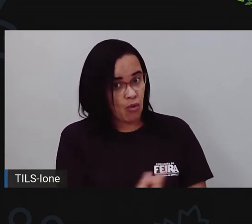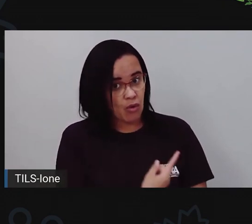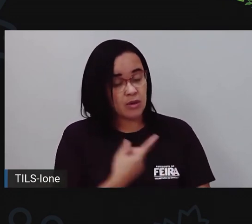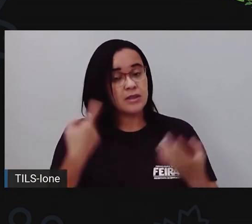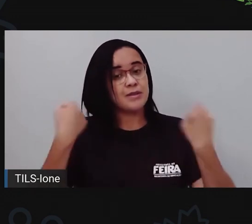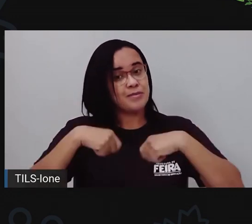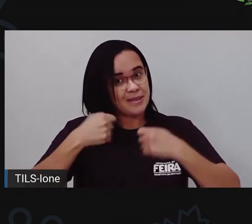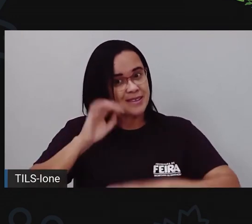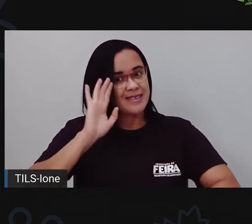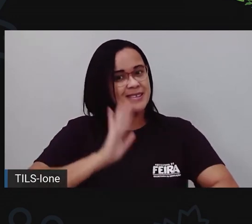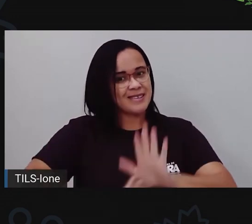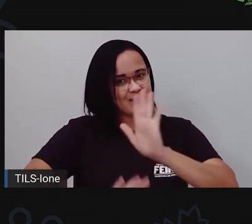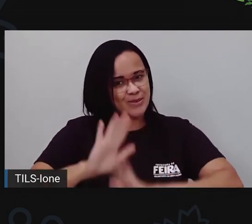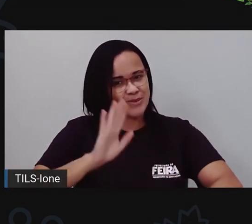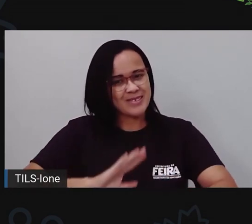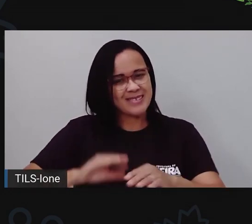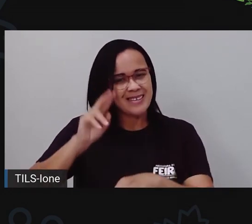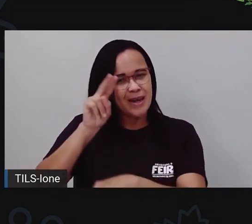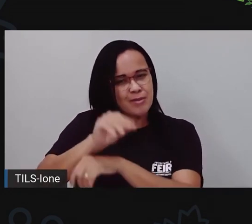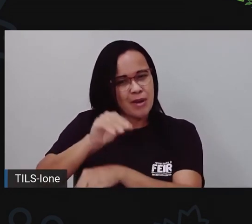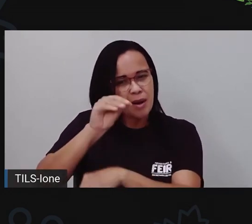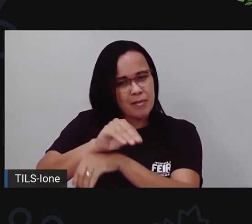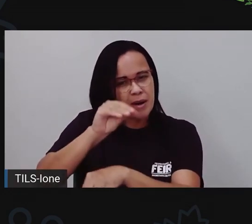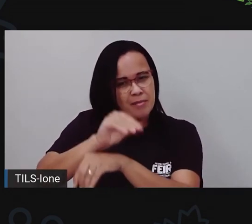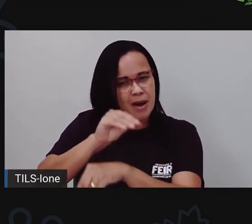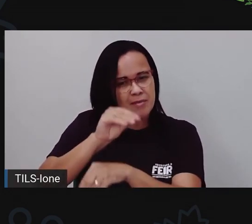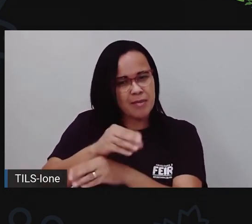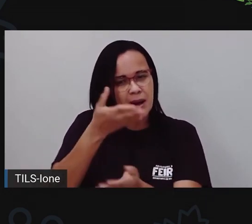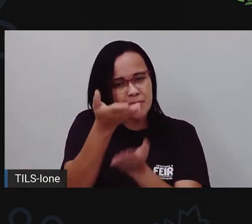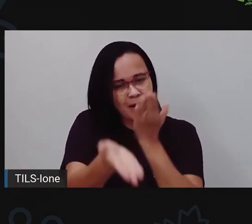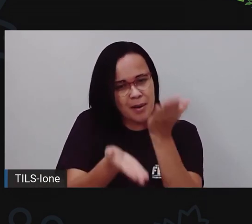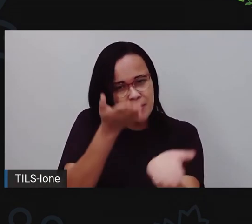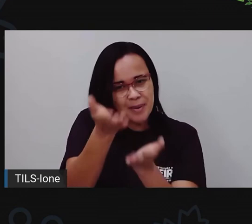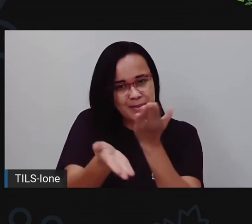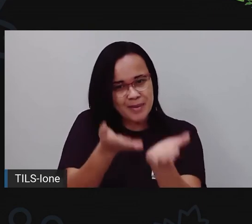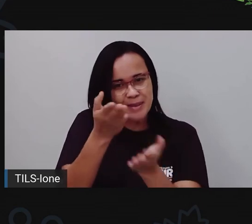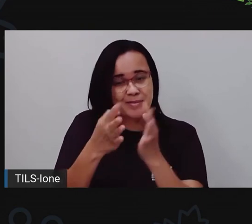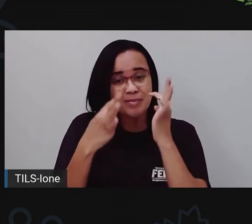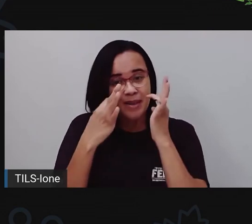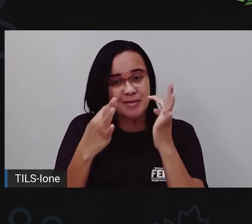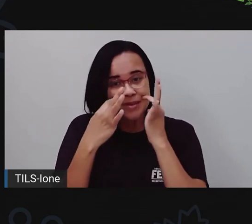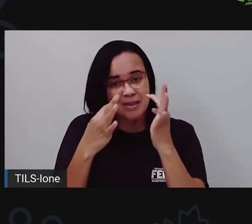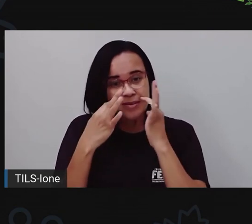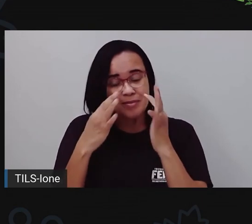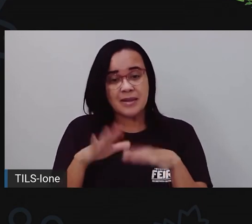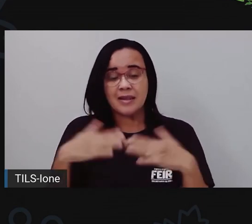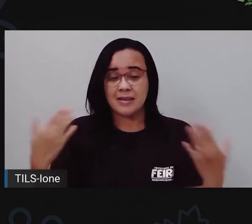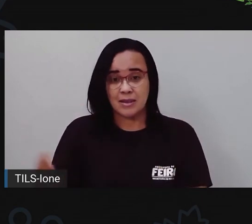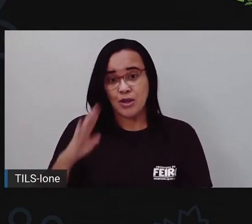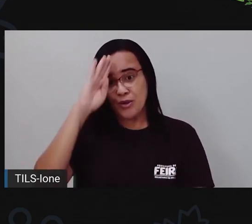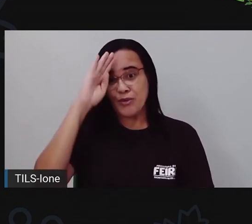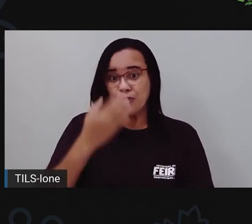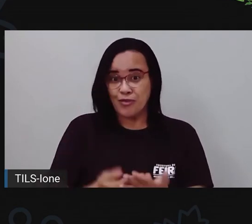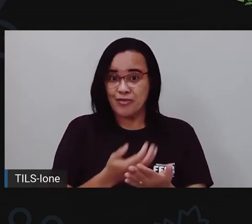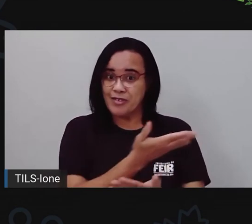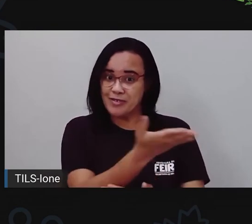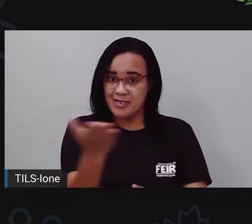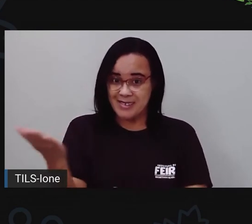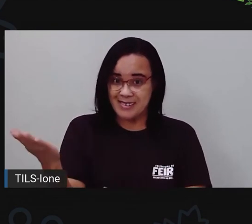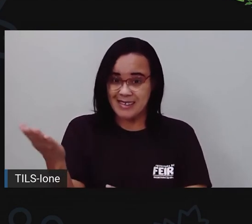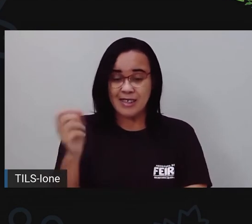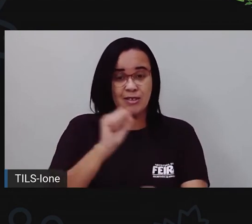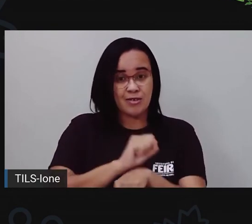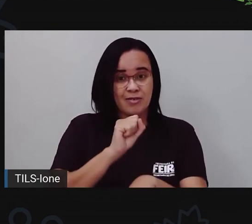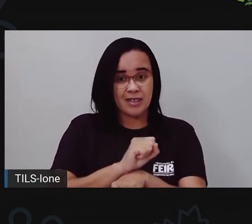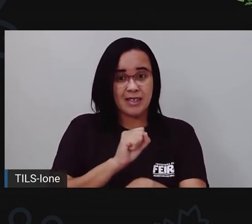preservar a natureza. Vamos juntos nessa? Confio em vocês, hein? Então, a vai ficando por aqui. E nós nos vemos na